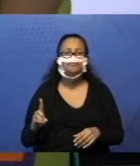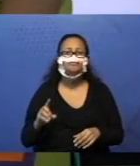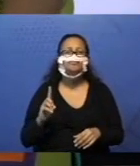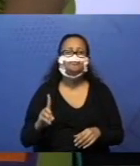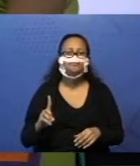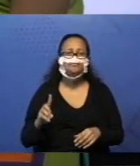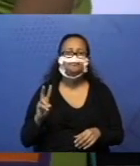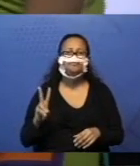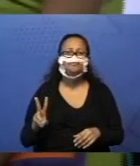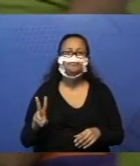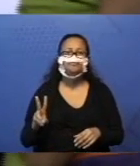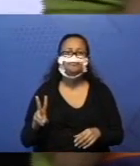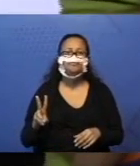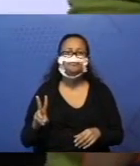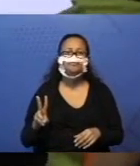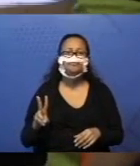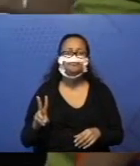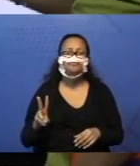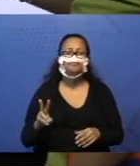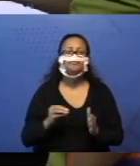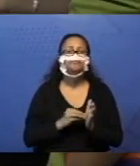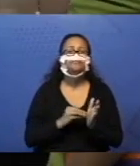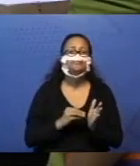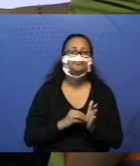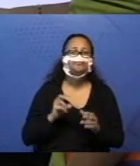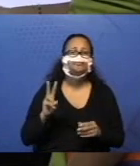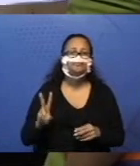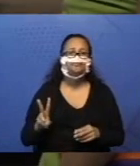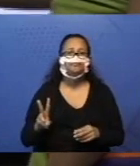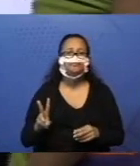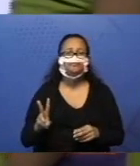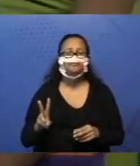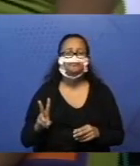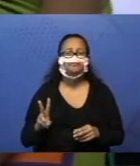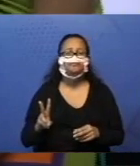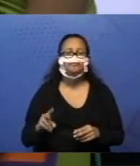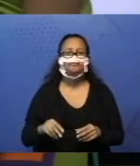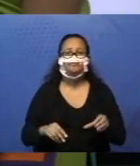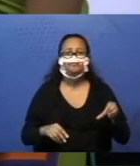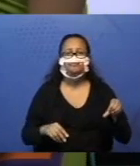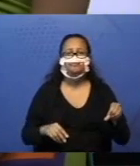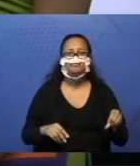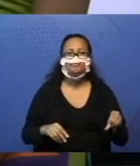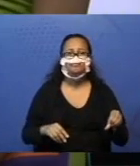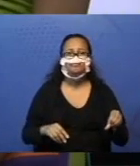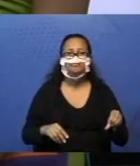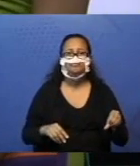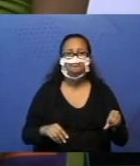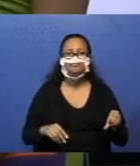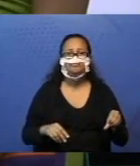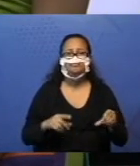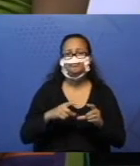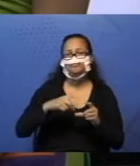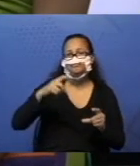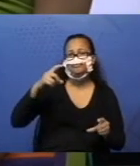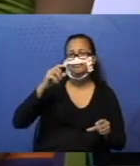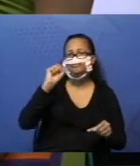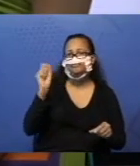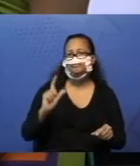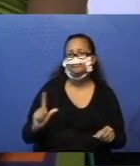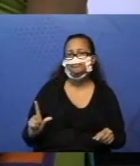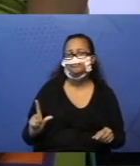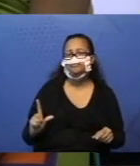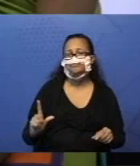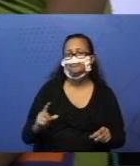1, 2. Então, aqui nós vamos colocar 9, que é a nossa barrinha azul,